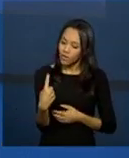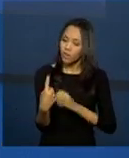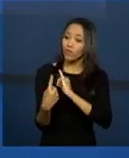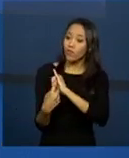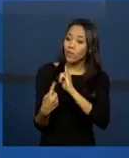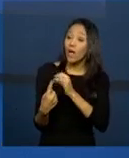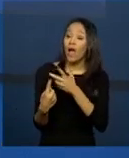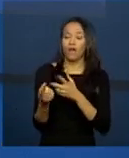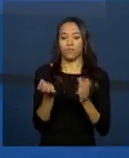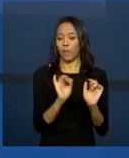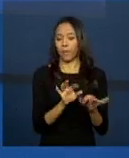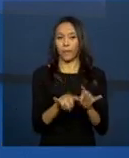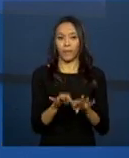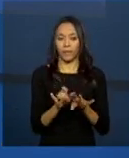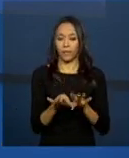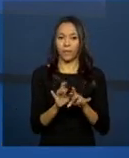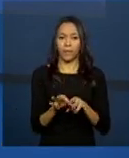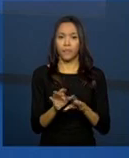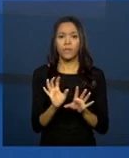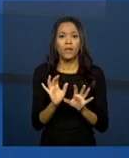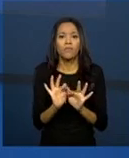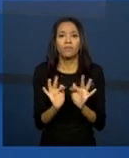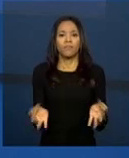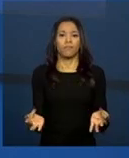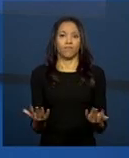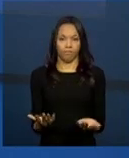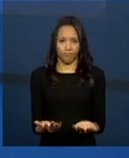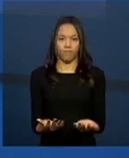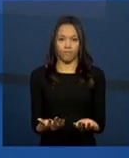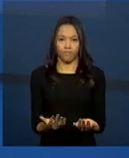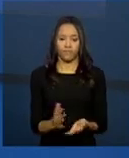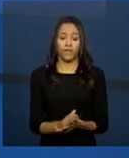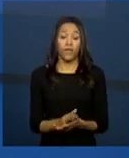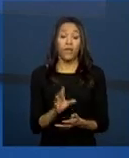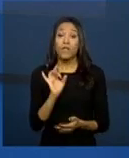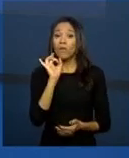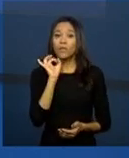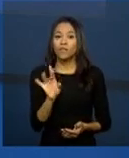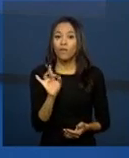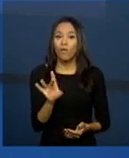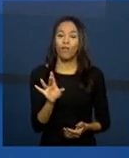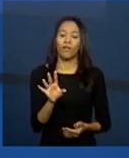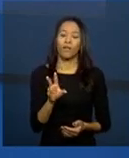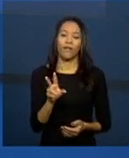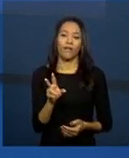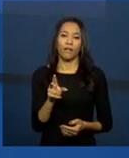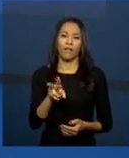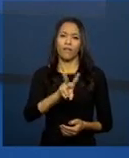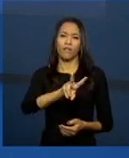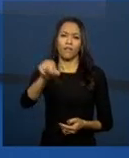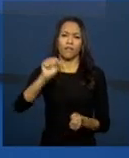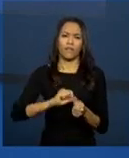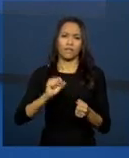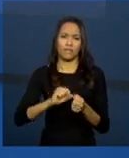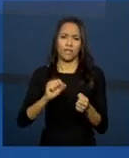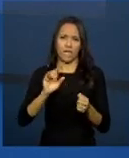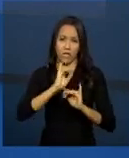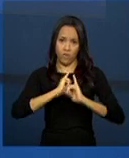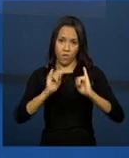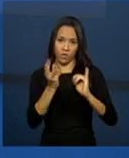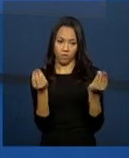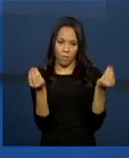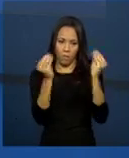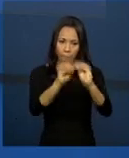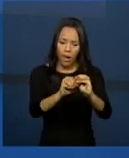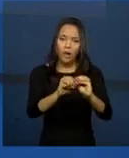qual a vantagem também de utilizar o prontuário eletrônico? Porque não é apenas que ela vai fazer este registro. Ela,